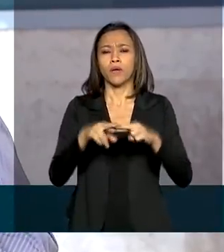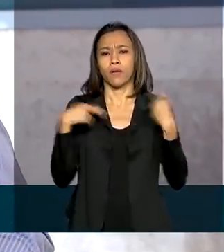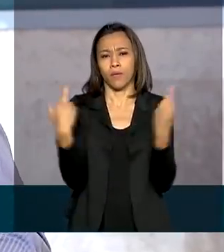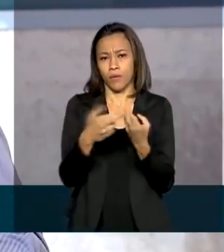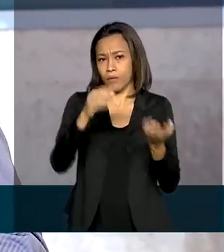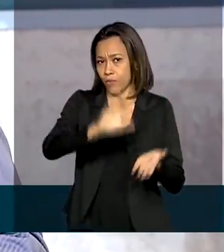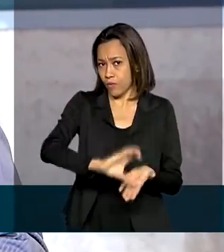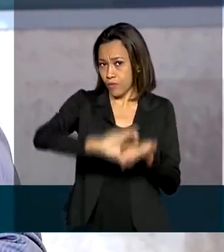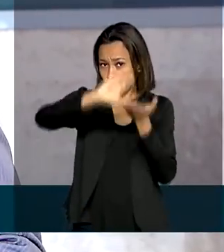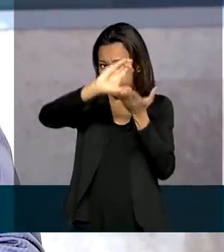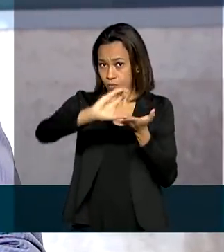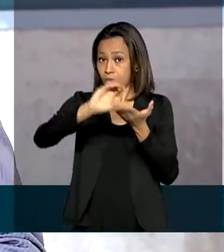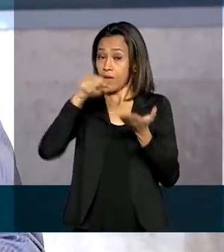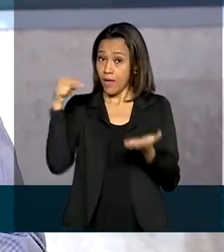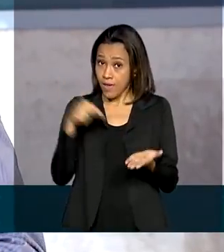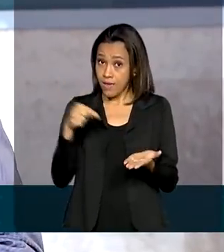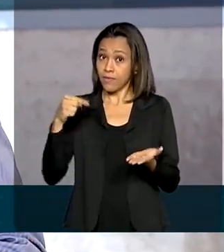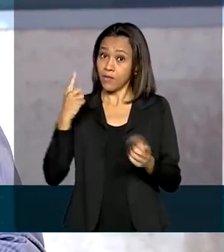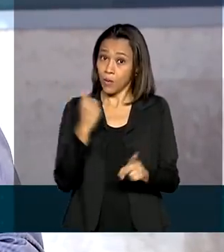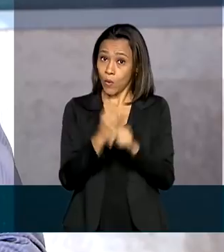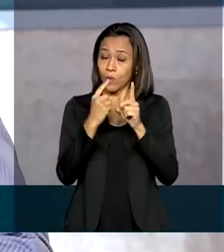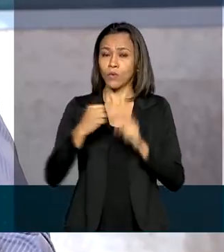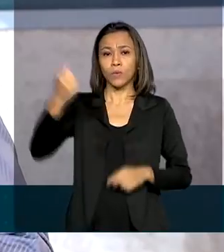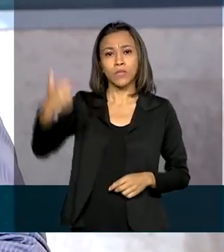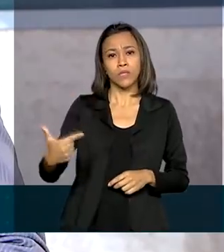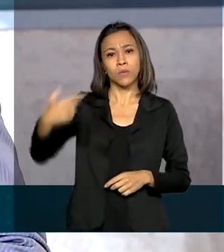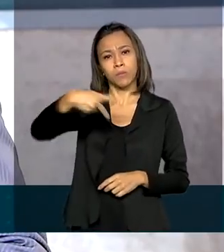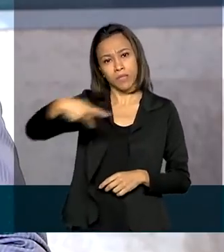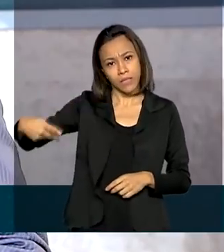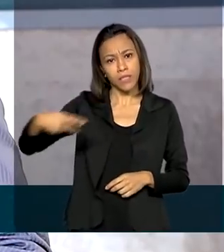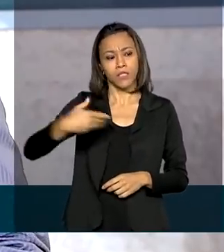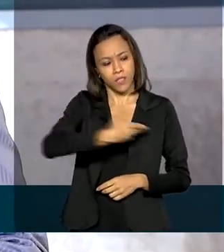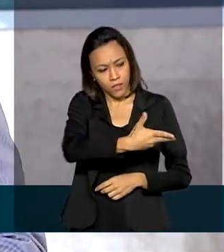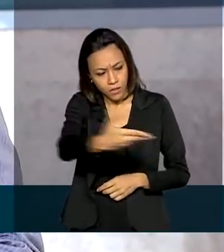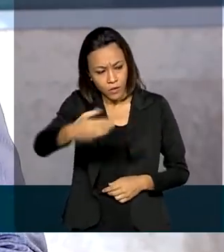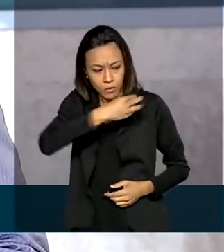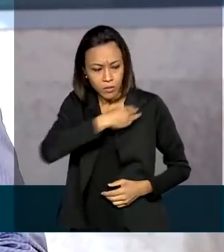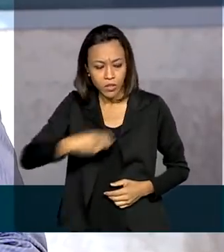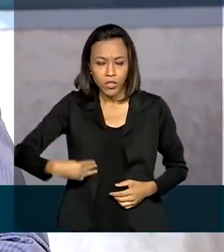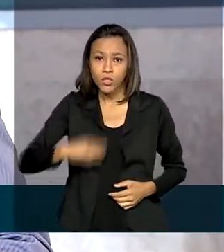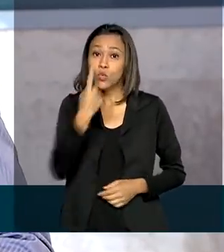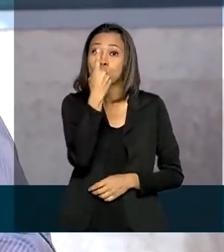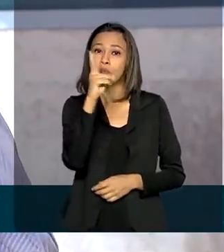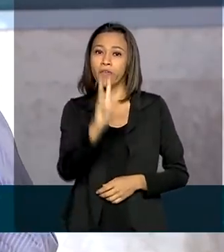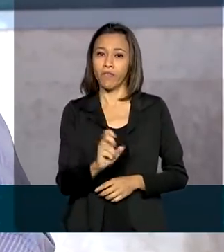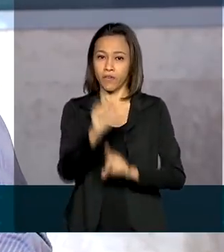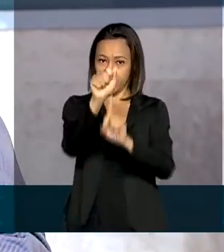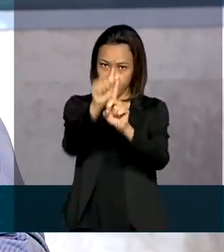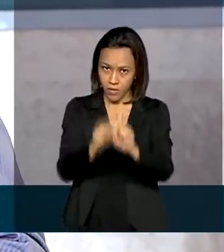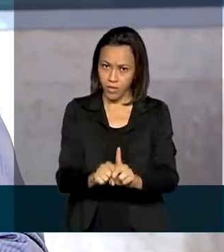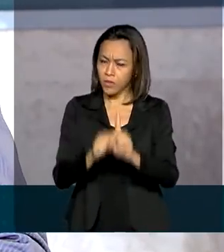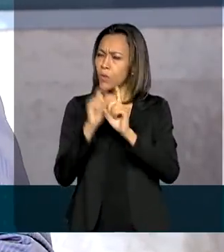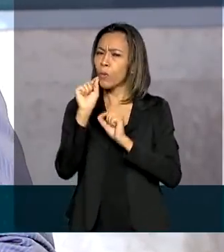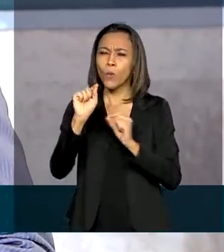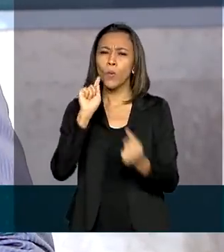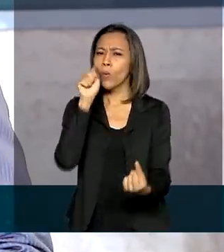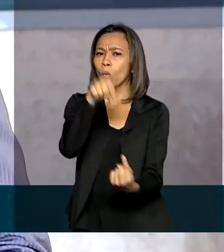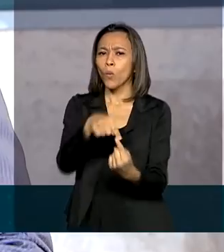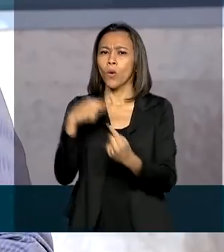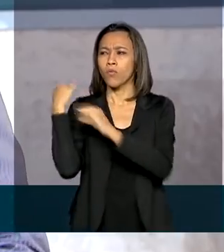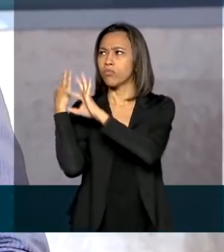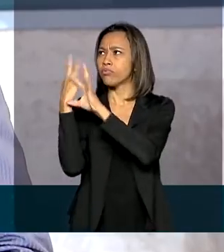Esse encontro entre o presidente, o vice-presidente e os ministros ocorre em média uma vez ao mês. Eles avaliam as ações e